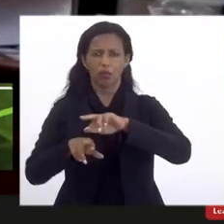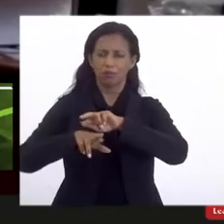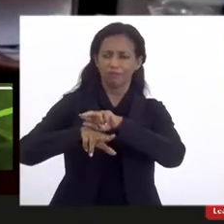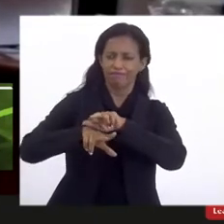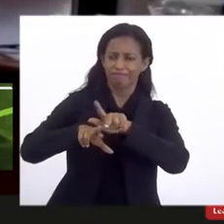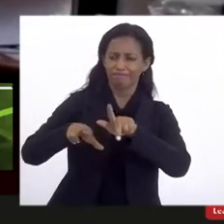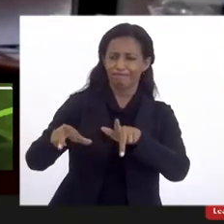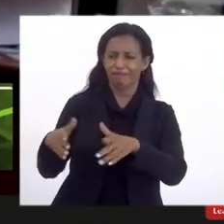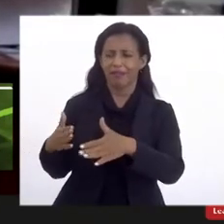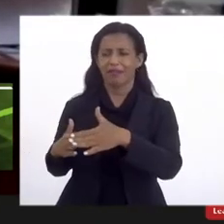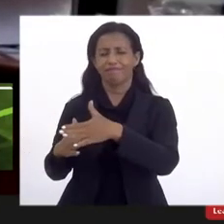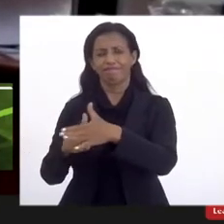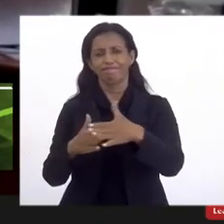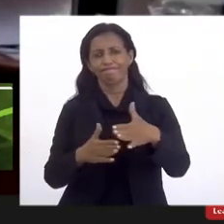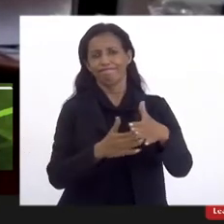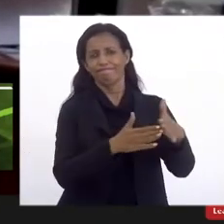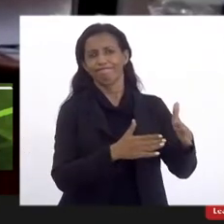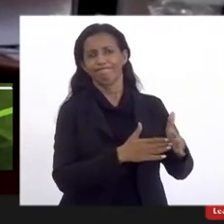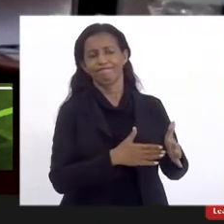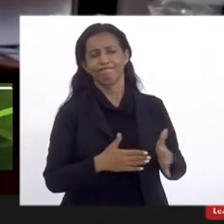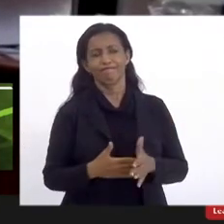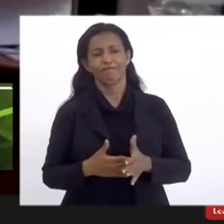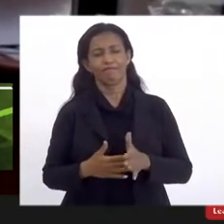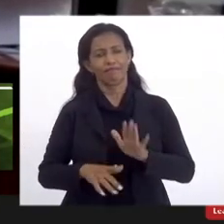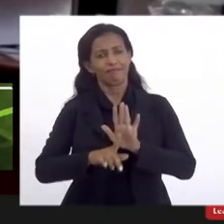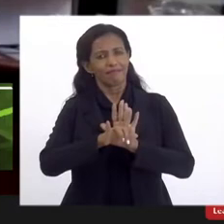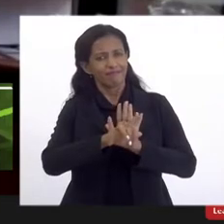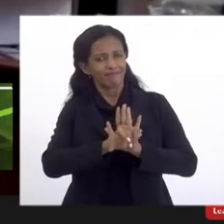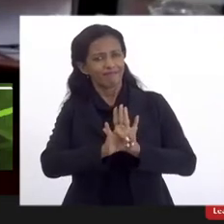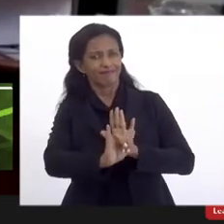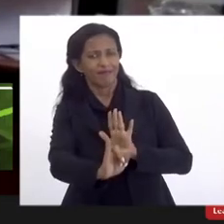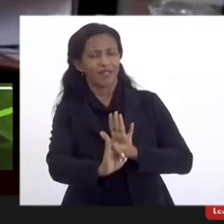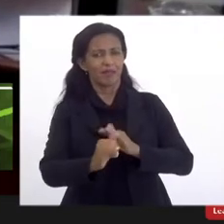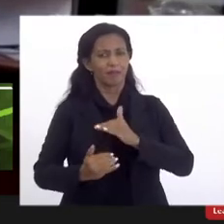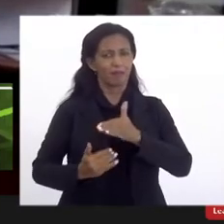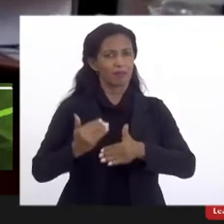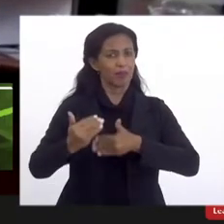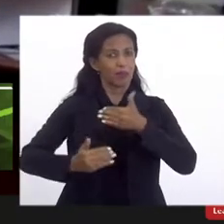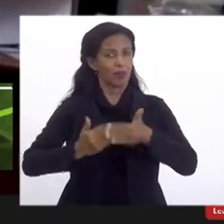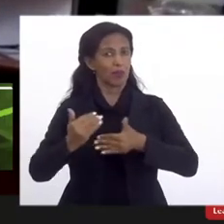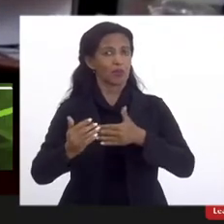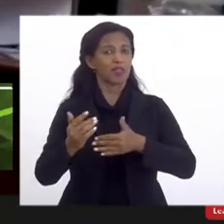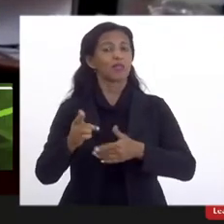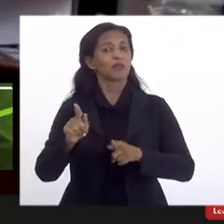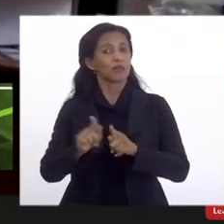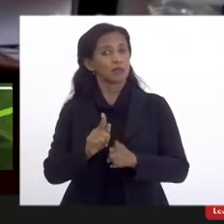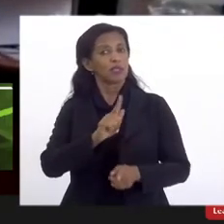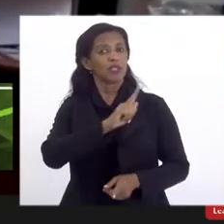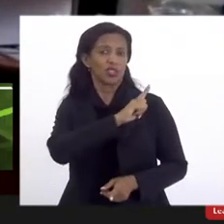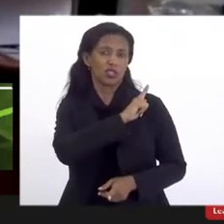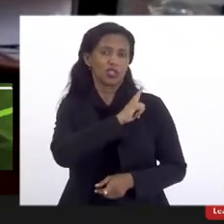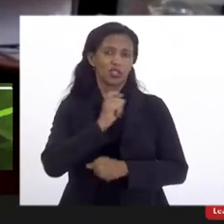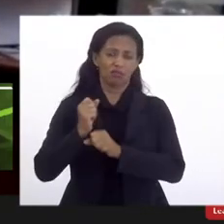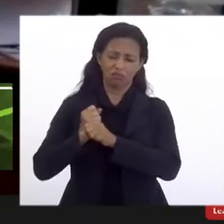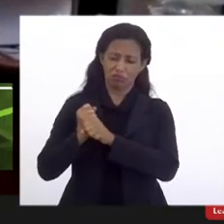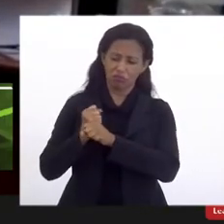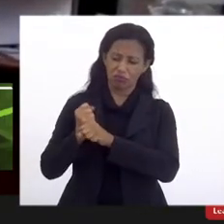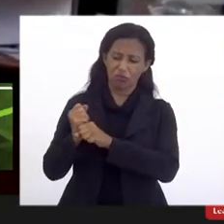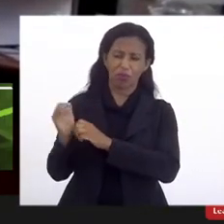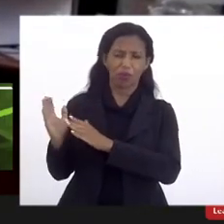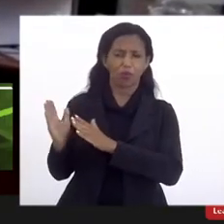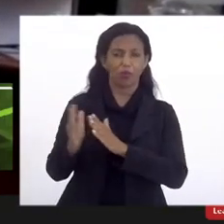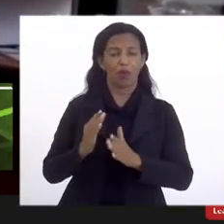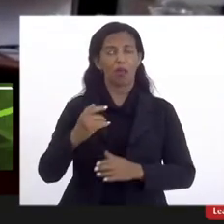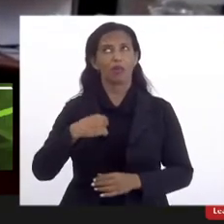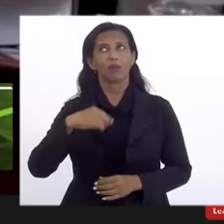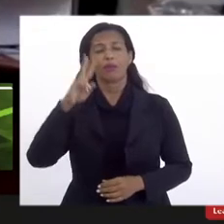limitações que foram impostas pela legislação e pelo processo de gestão da UESO nos últimos anos. Eu